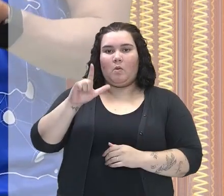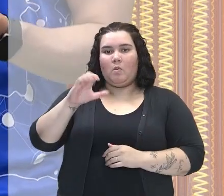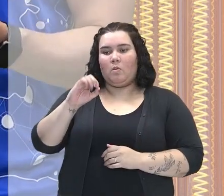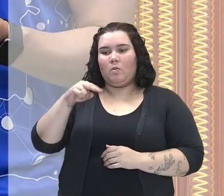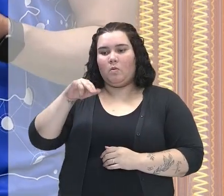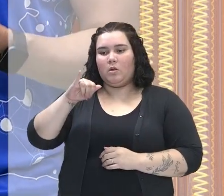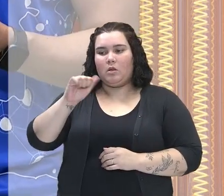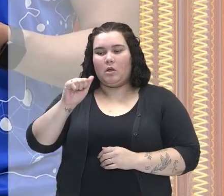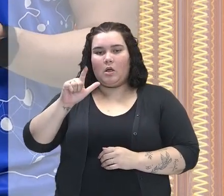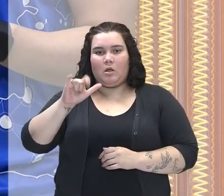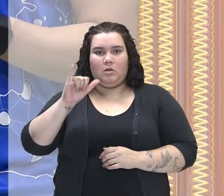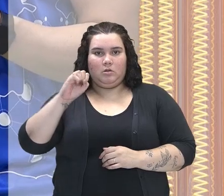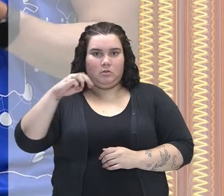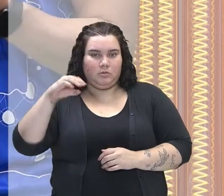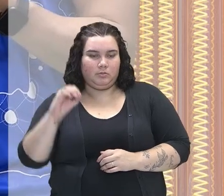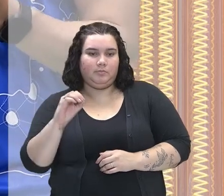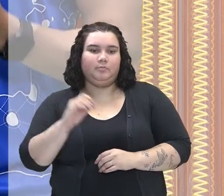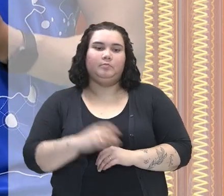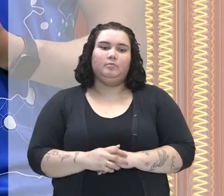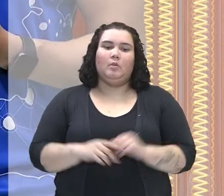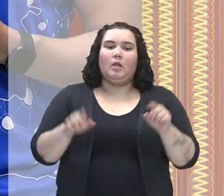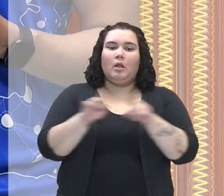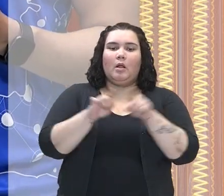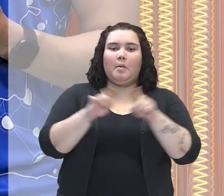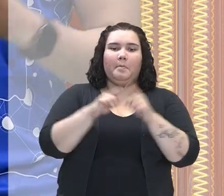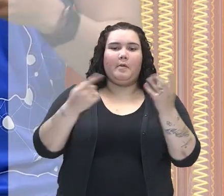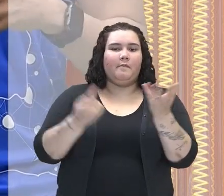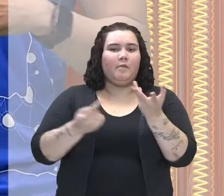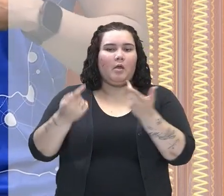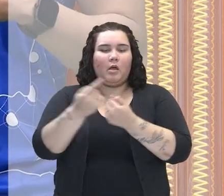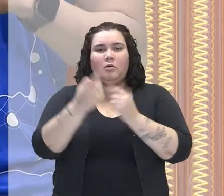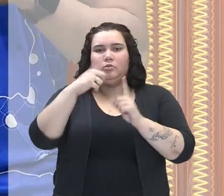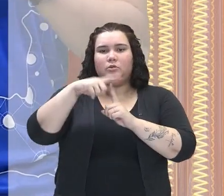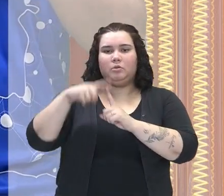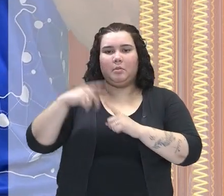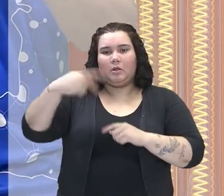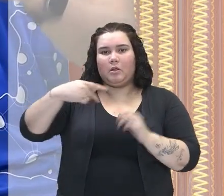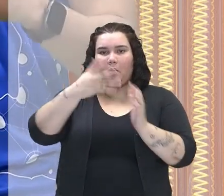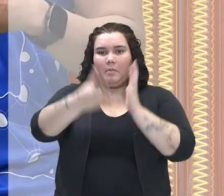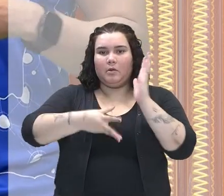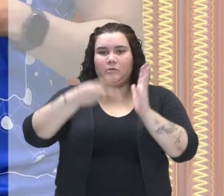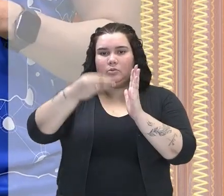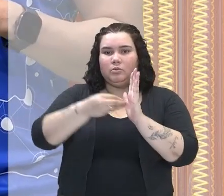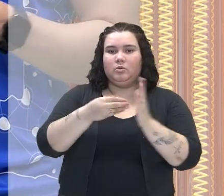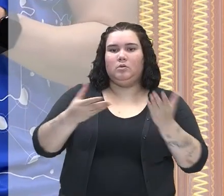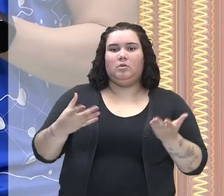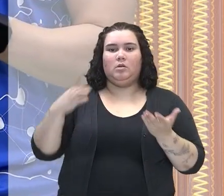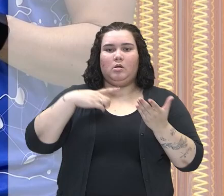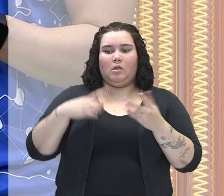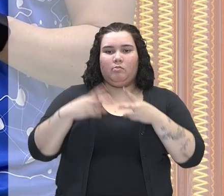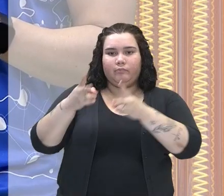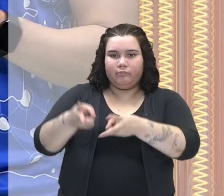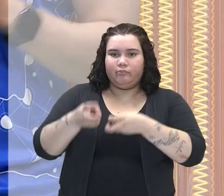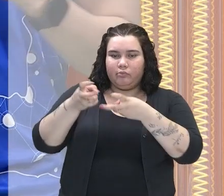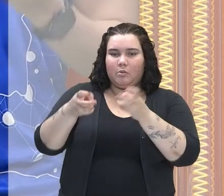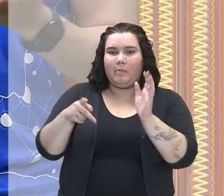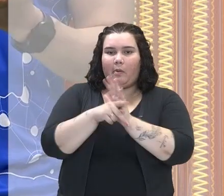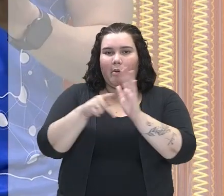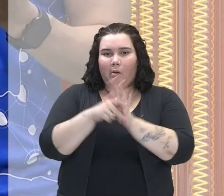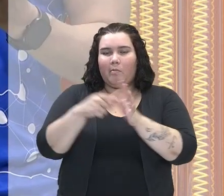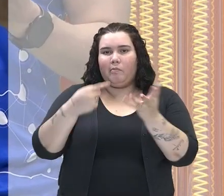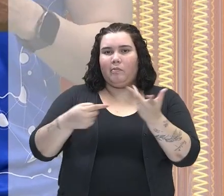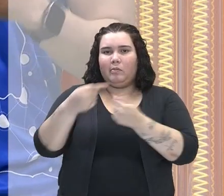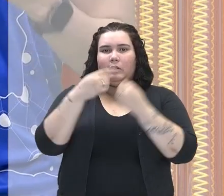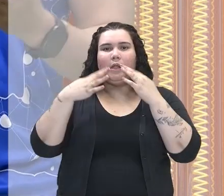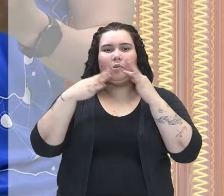Da fase colonial aqui no Brasil. As especiarias também, a gente viu que aqui na Amazônia a gente teve ali a extração das drogas do sertão e